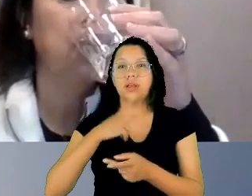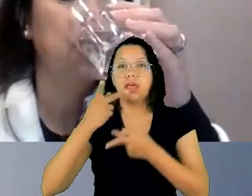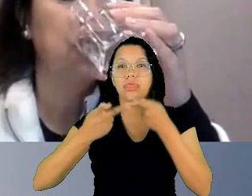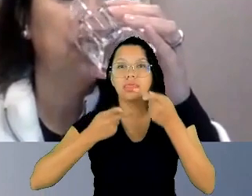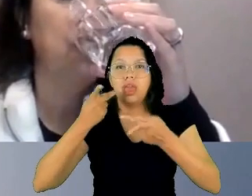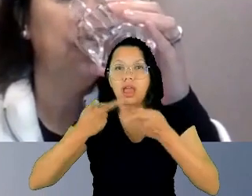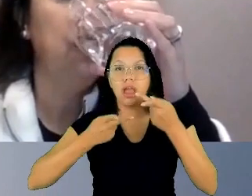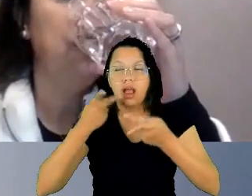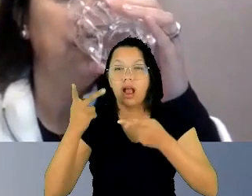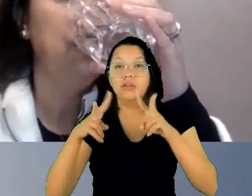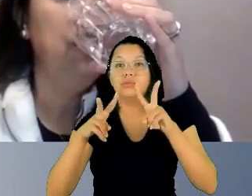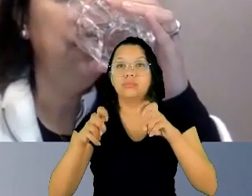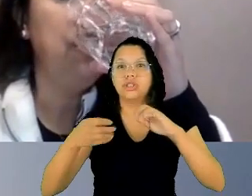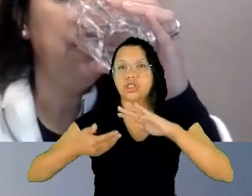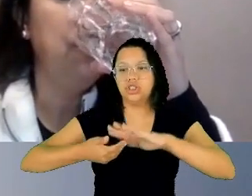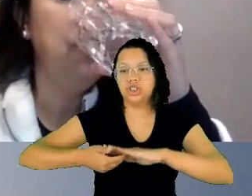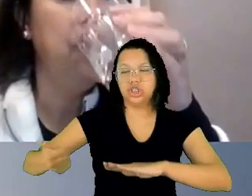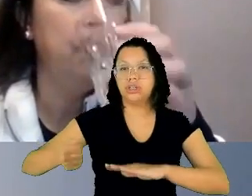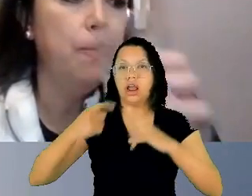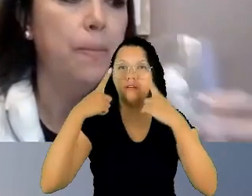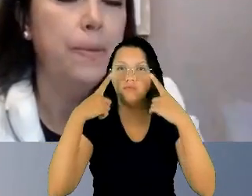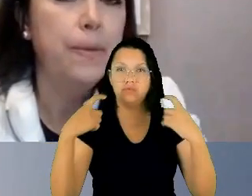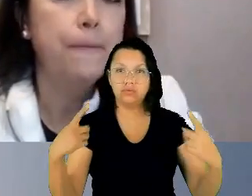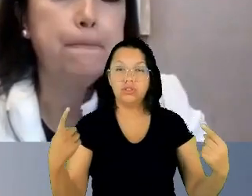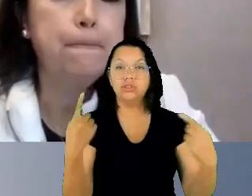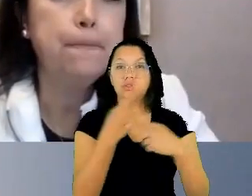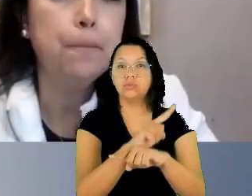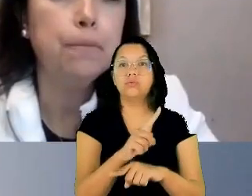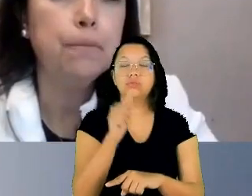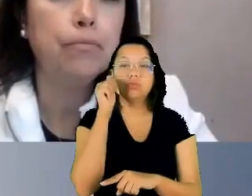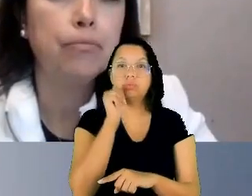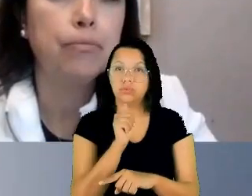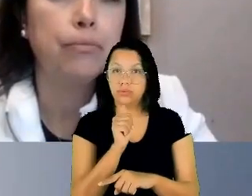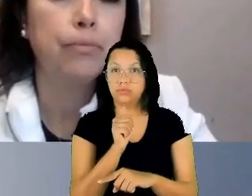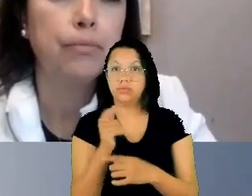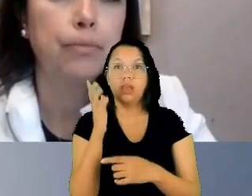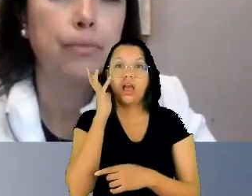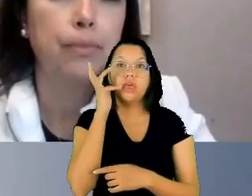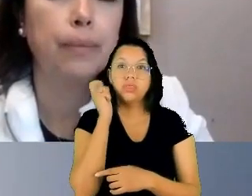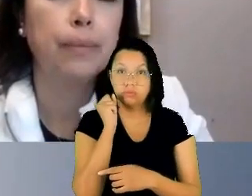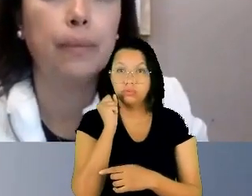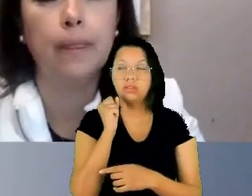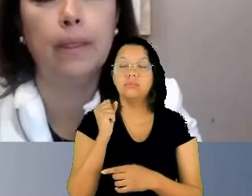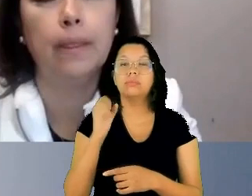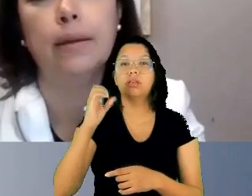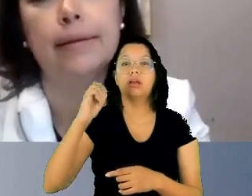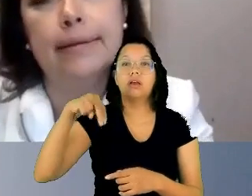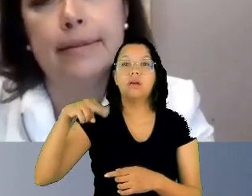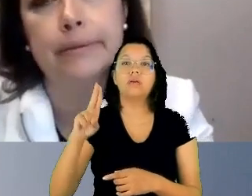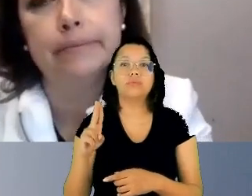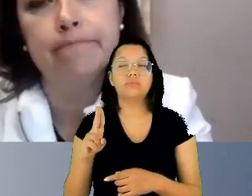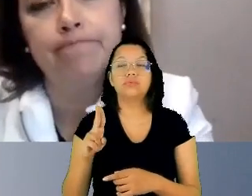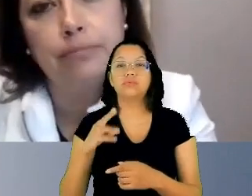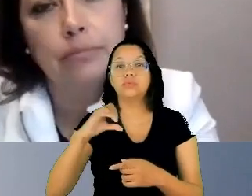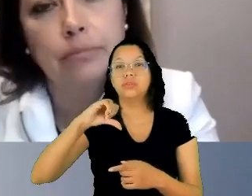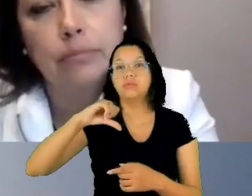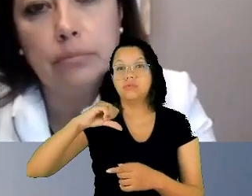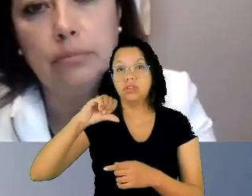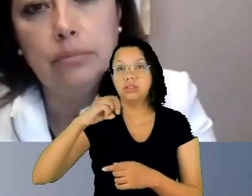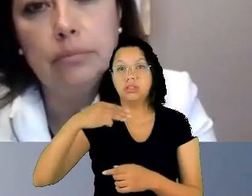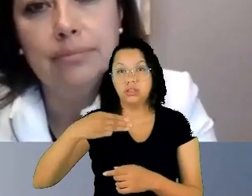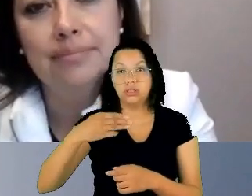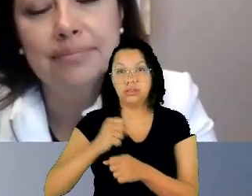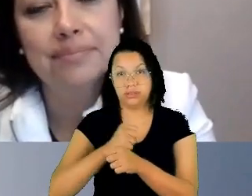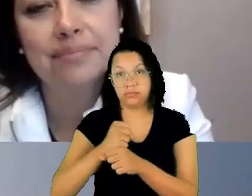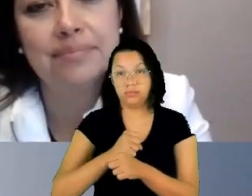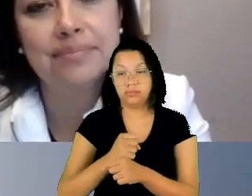violência contra a mulher adotada pela ONU em 93, mas foi a nossa região a primeira do mundo. Então, eu tenho muito